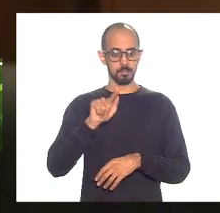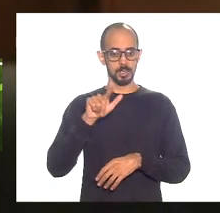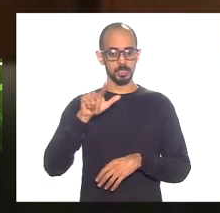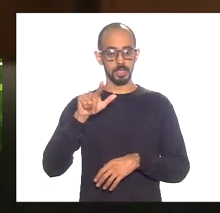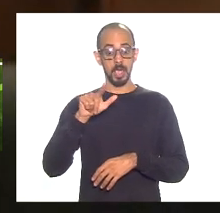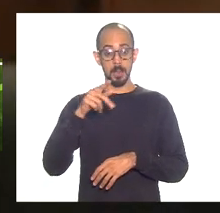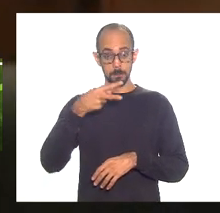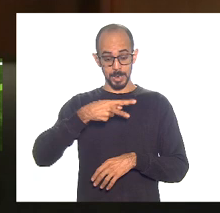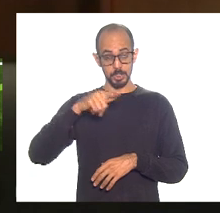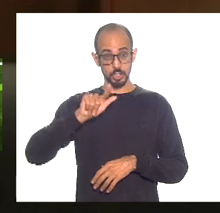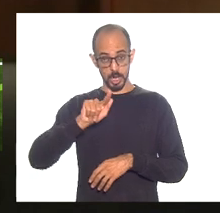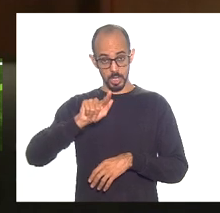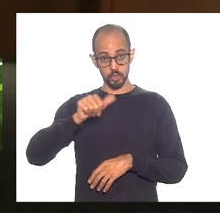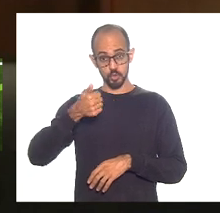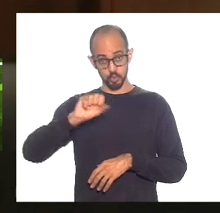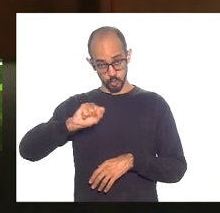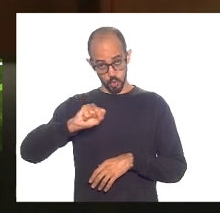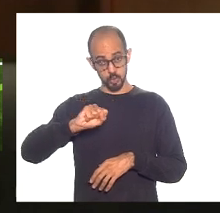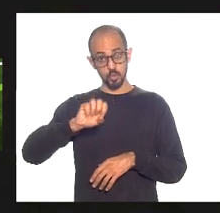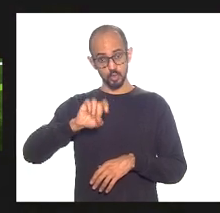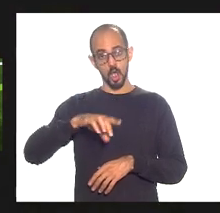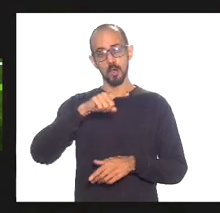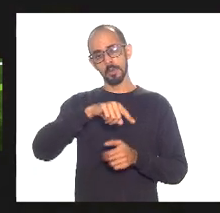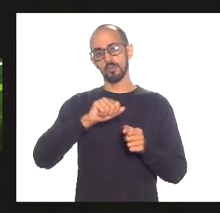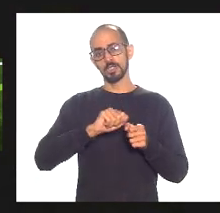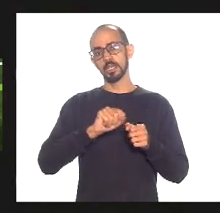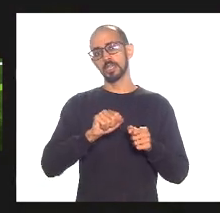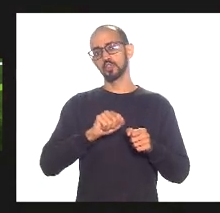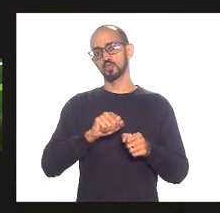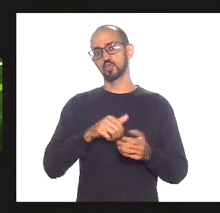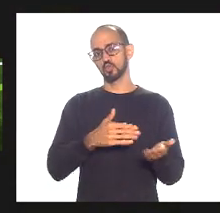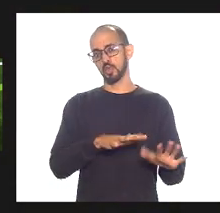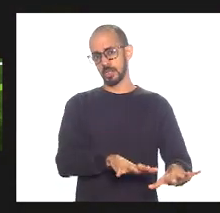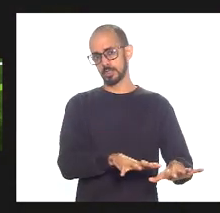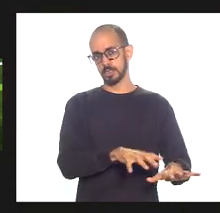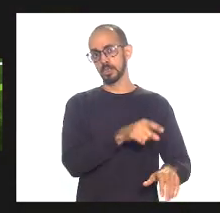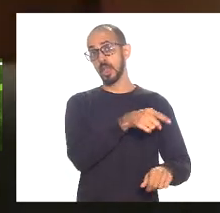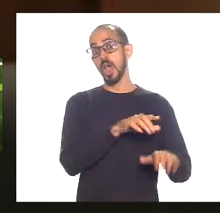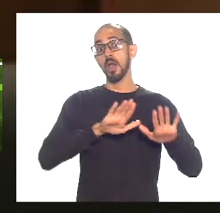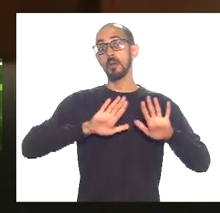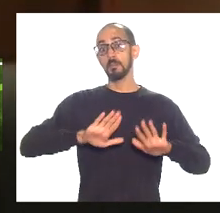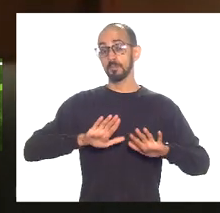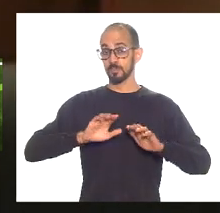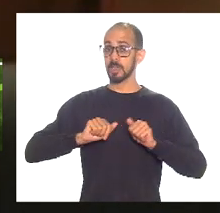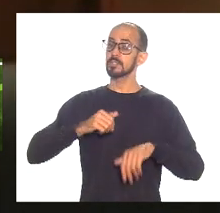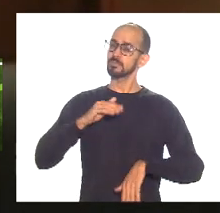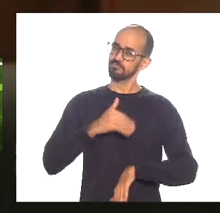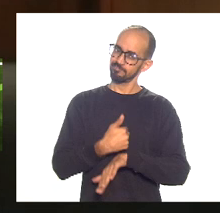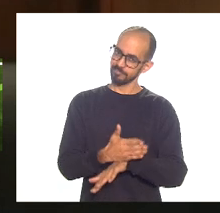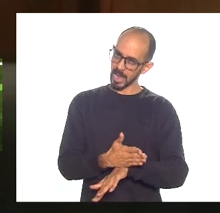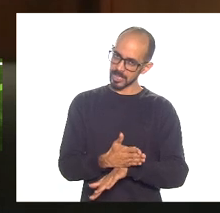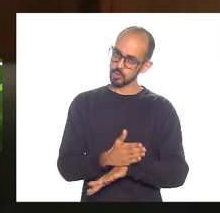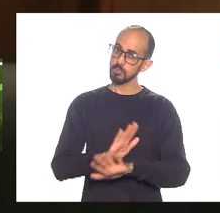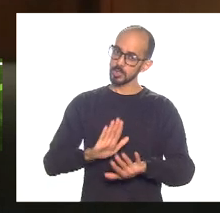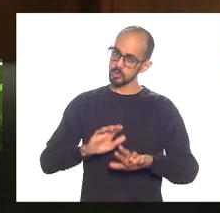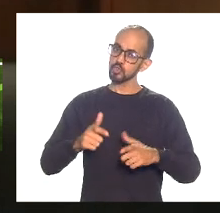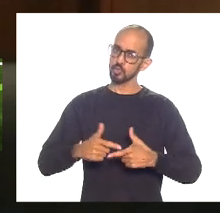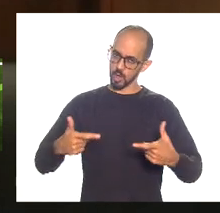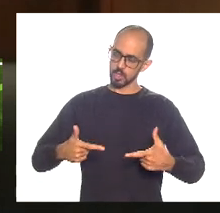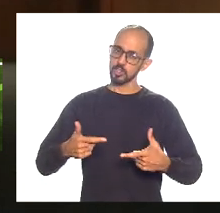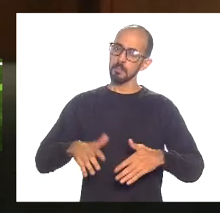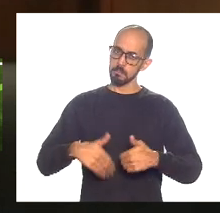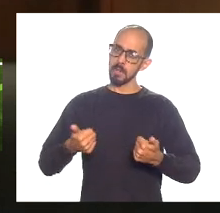mais tarde. quatro meses. Quatro meses. Antes tarde que mais tarde, mas nós estamos falando de três de doze. em relação